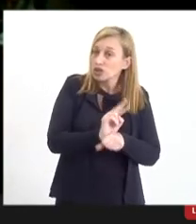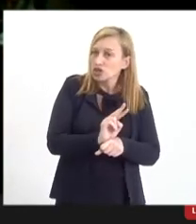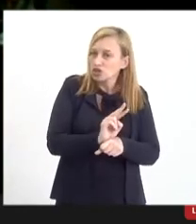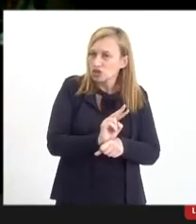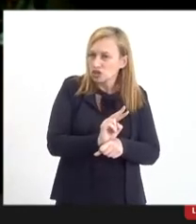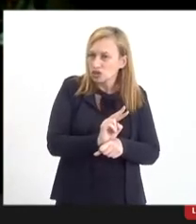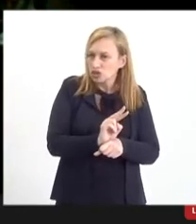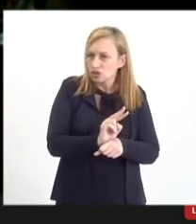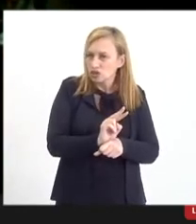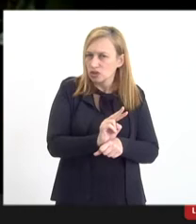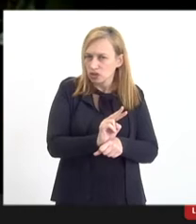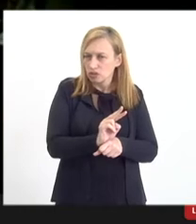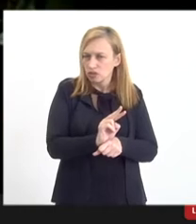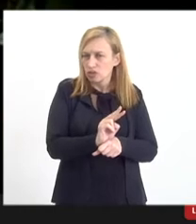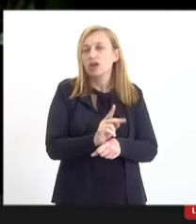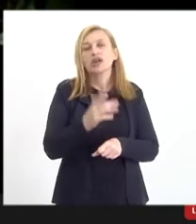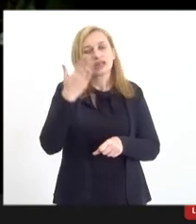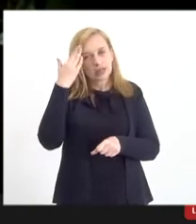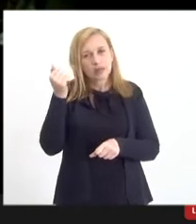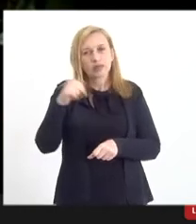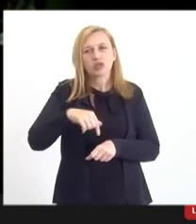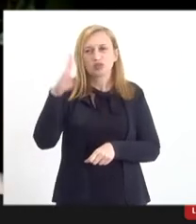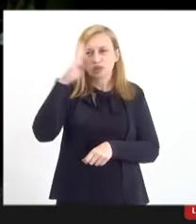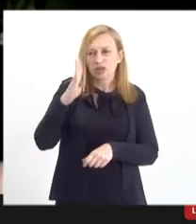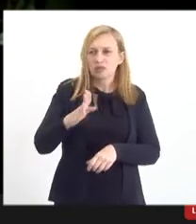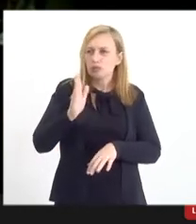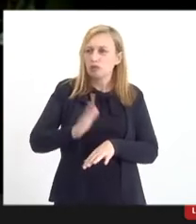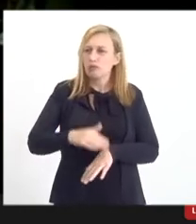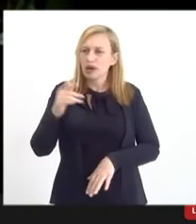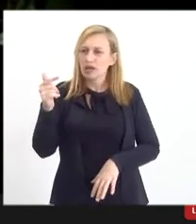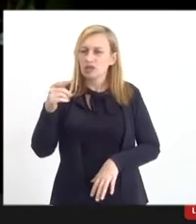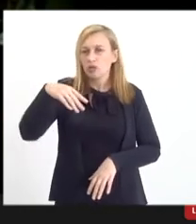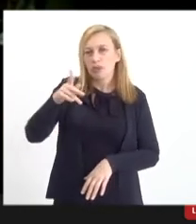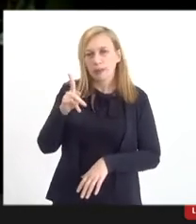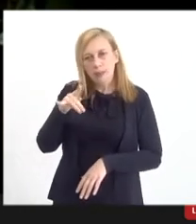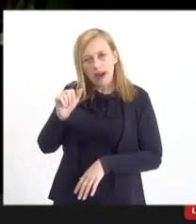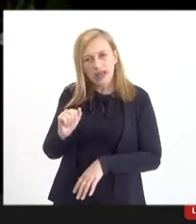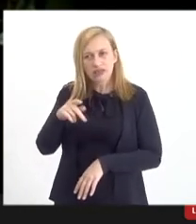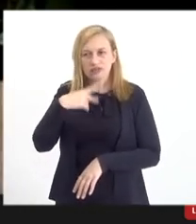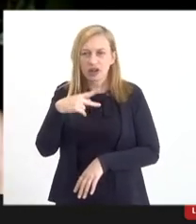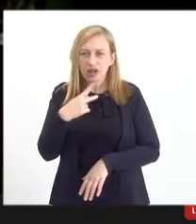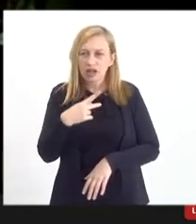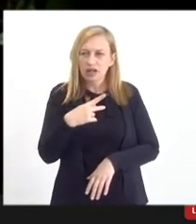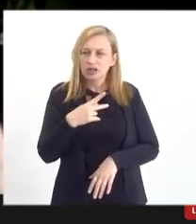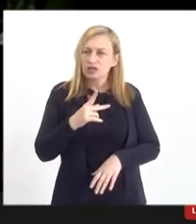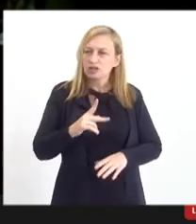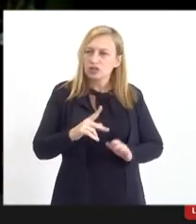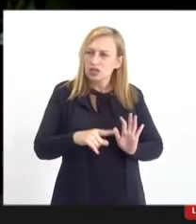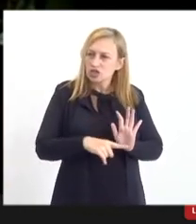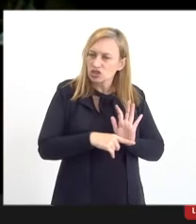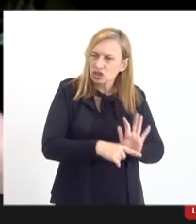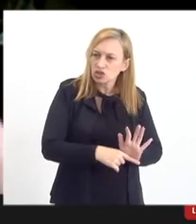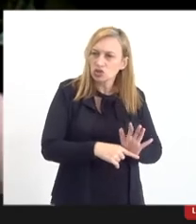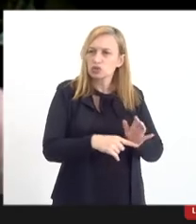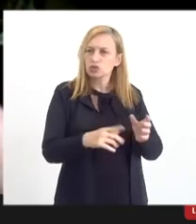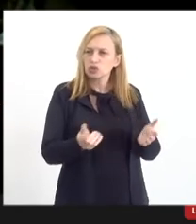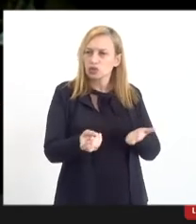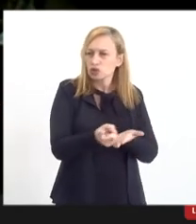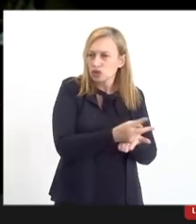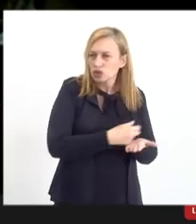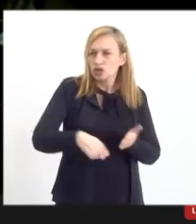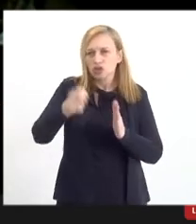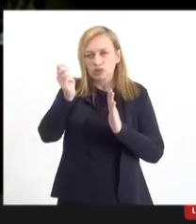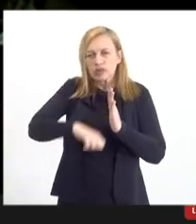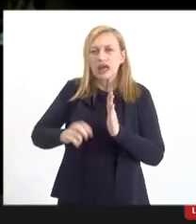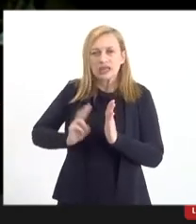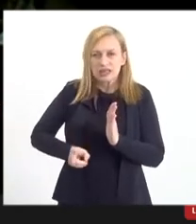o estrangeiro, porque a gente sabe que no Brasil, por mais, como a Magda falou, por mais que a gente limpe os tributos, sempre fica resíduo,